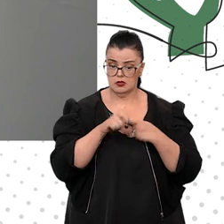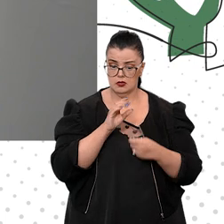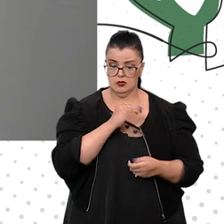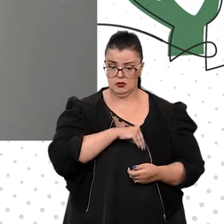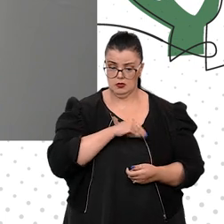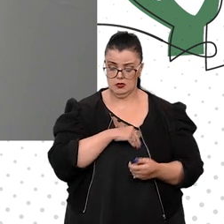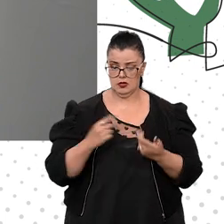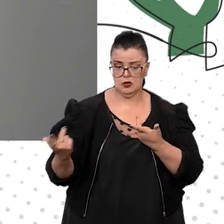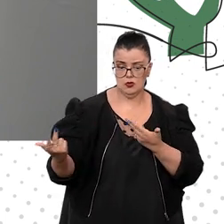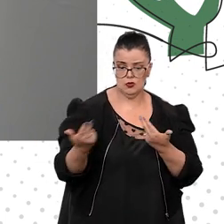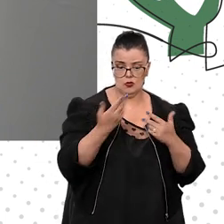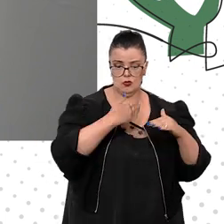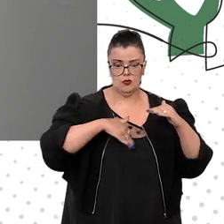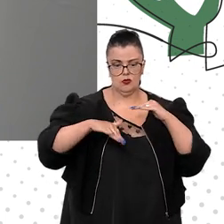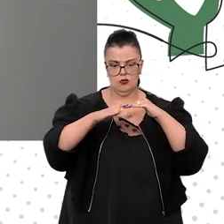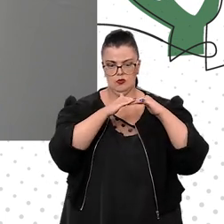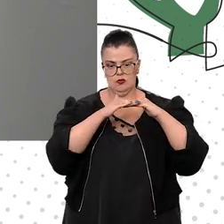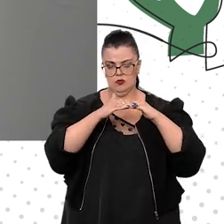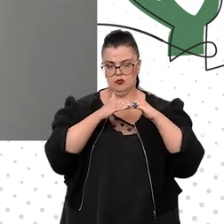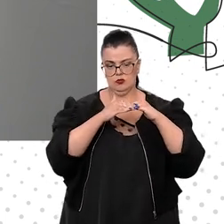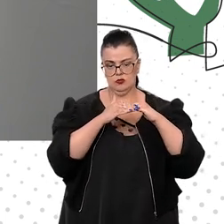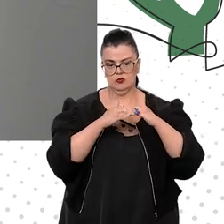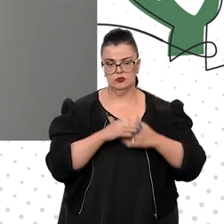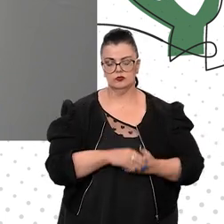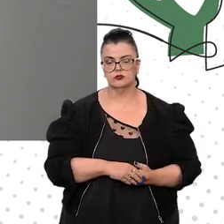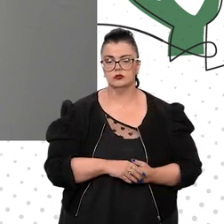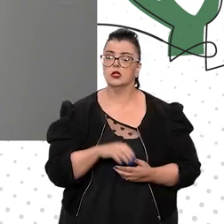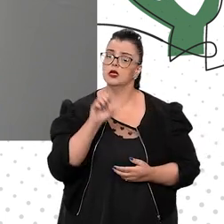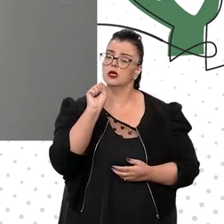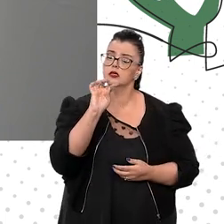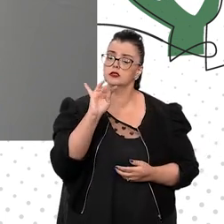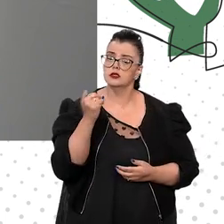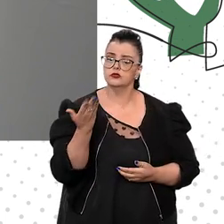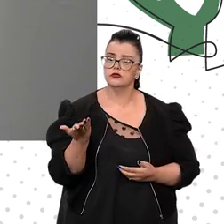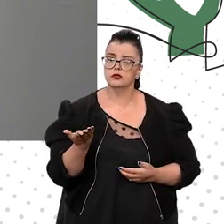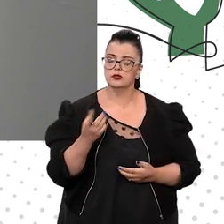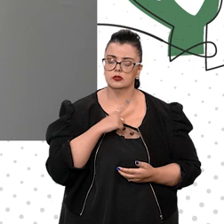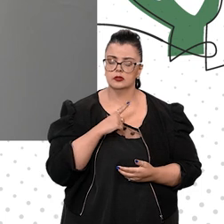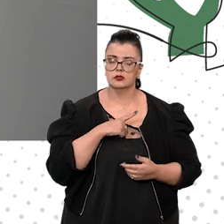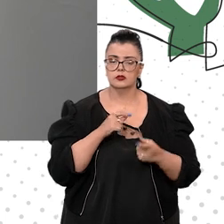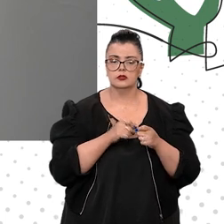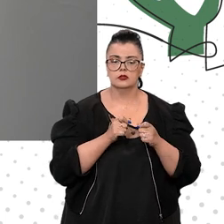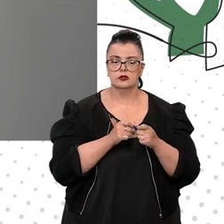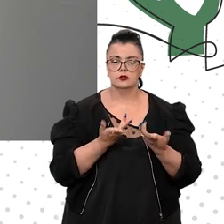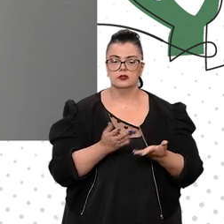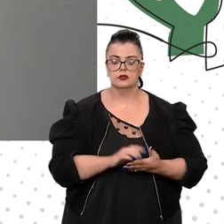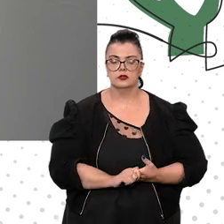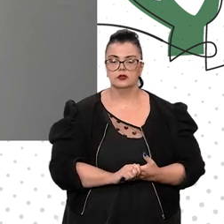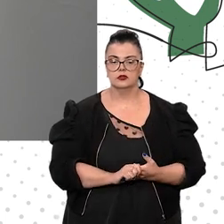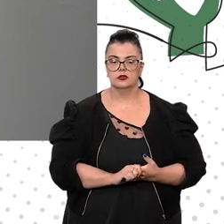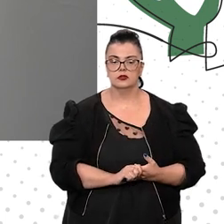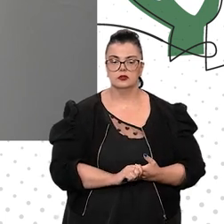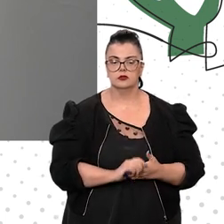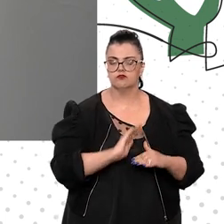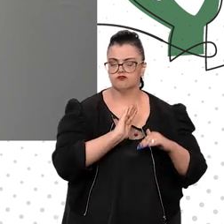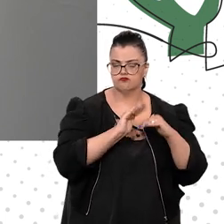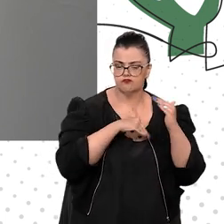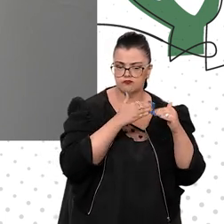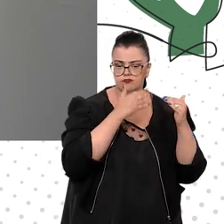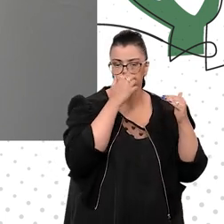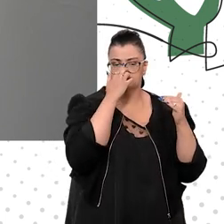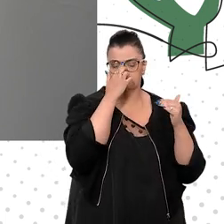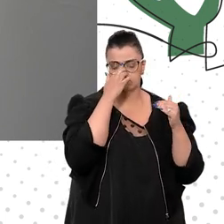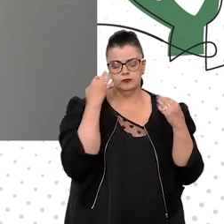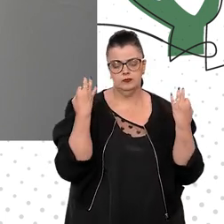trabalho de igual valor. O STJ tem feito, tem se desincumbido de forma